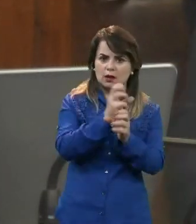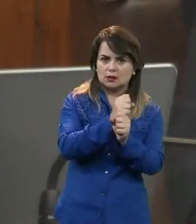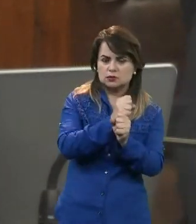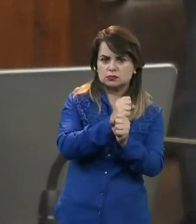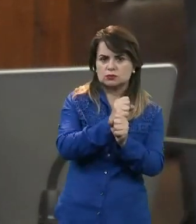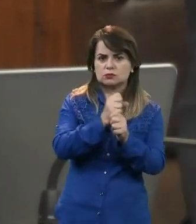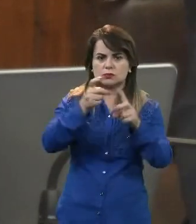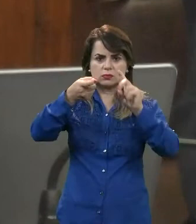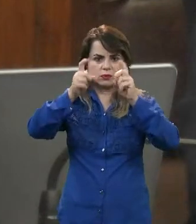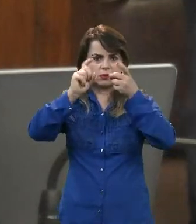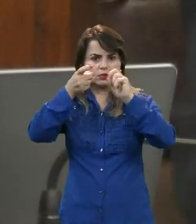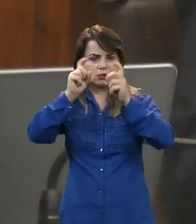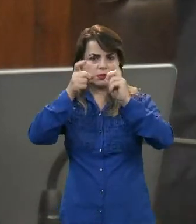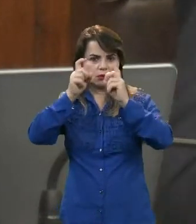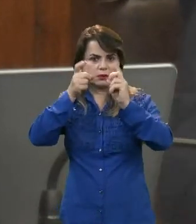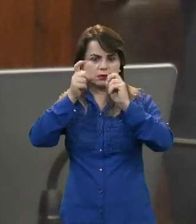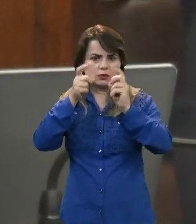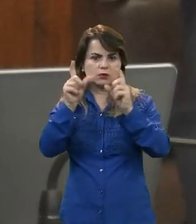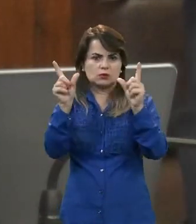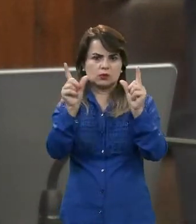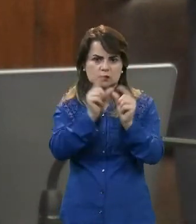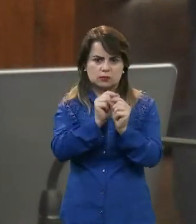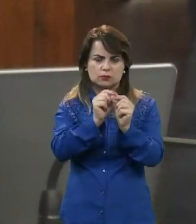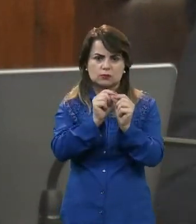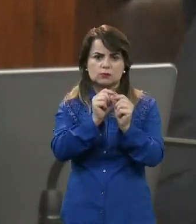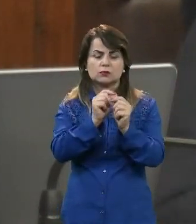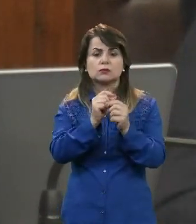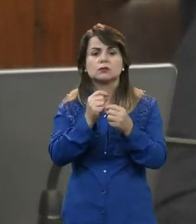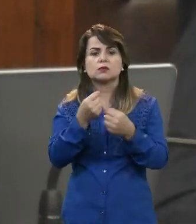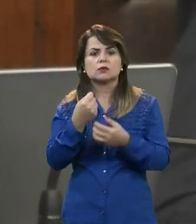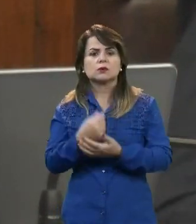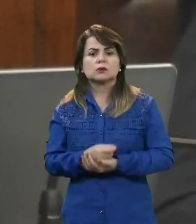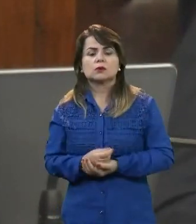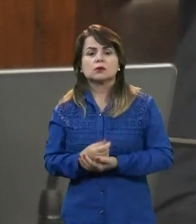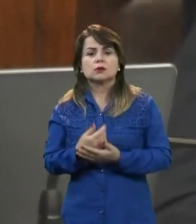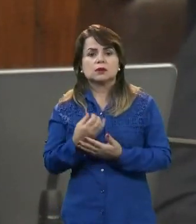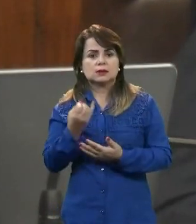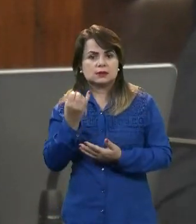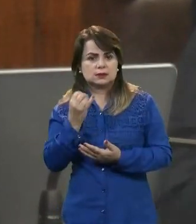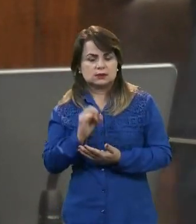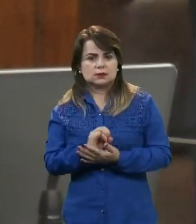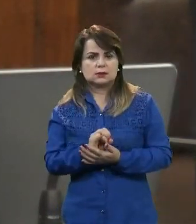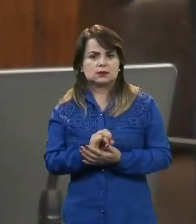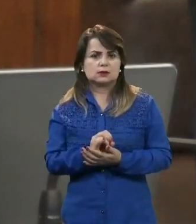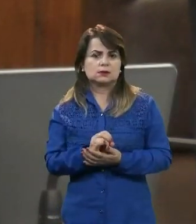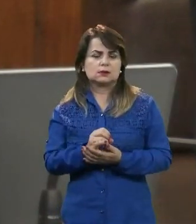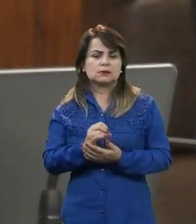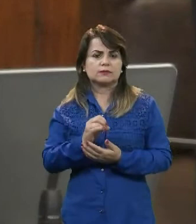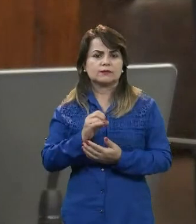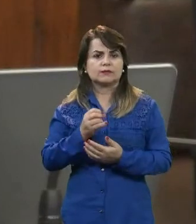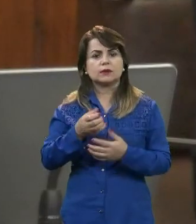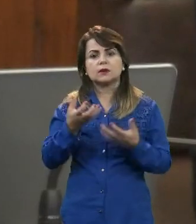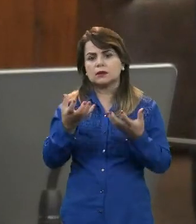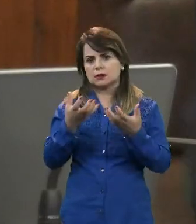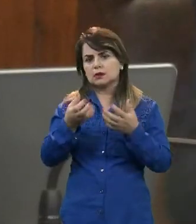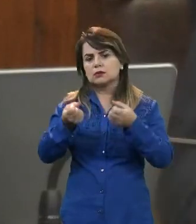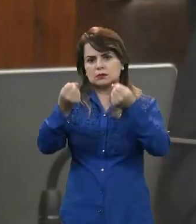dirijo, se eu estiver equivocado, vocês podem me corrigir, me dirijo aos servidores